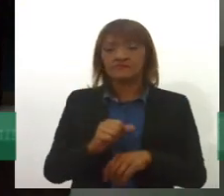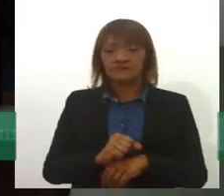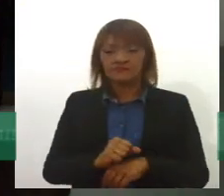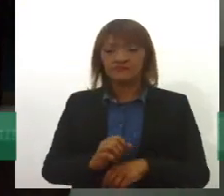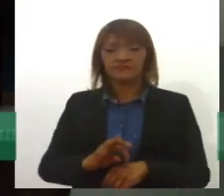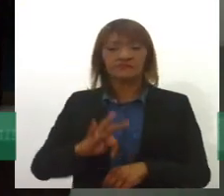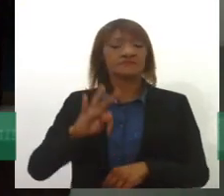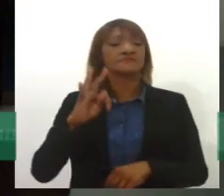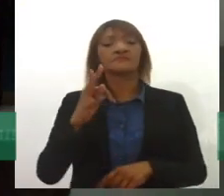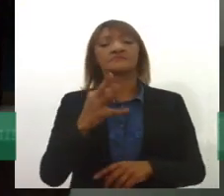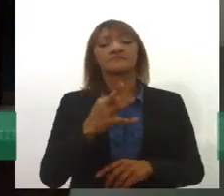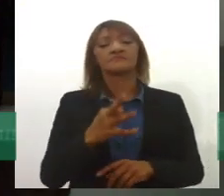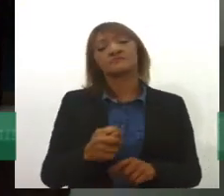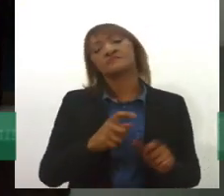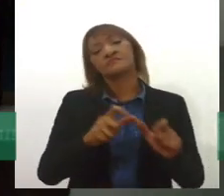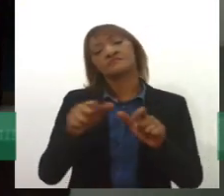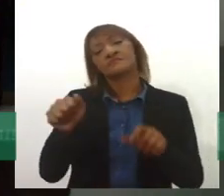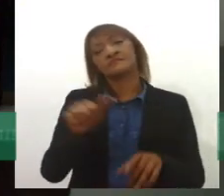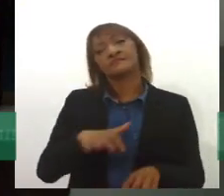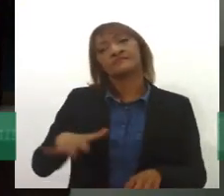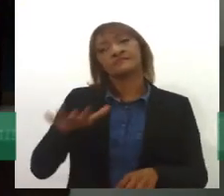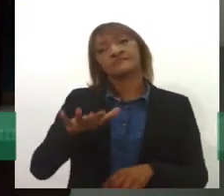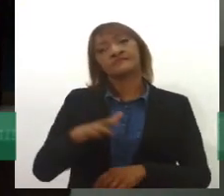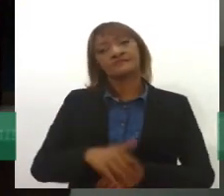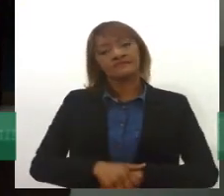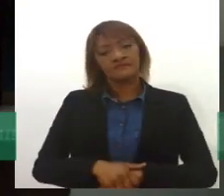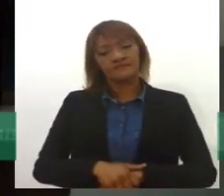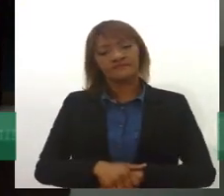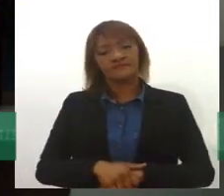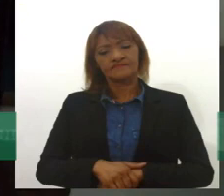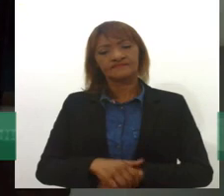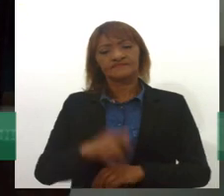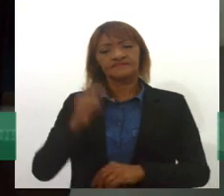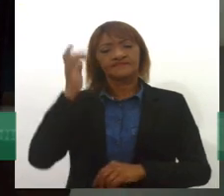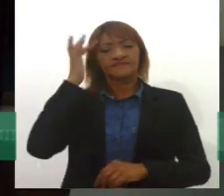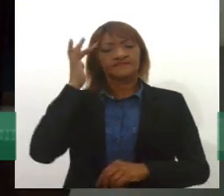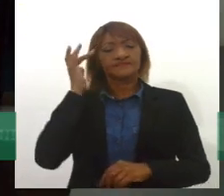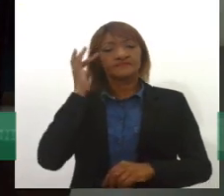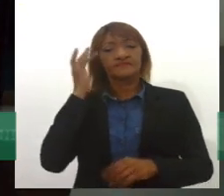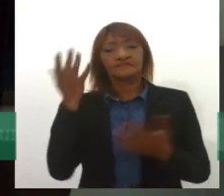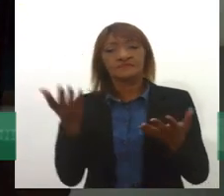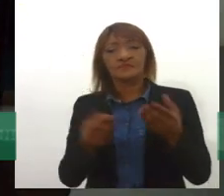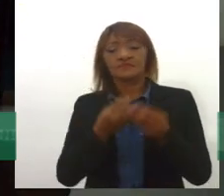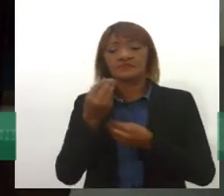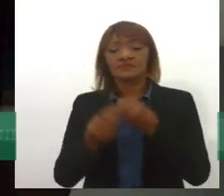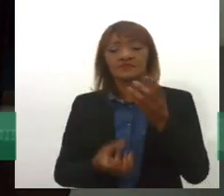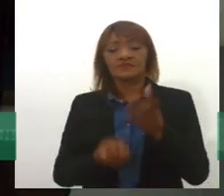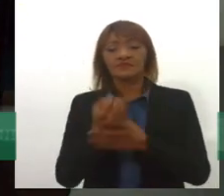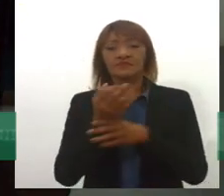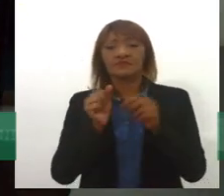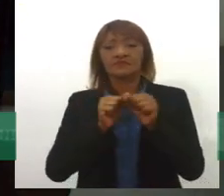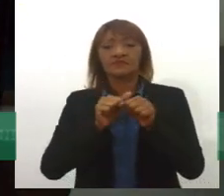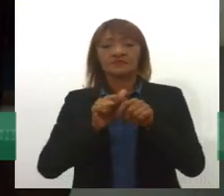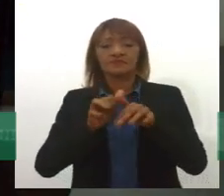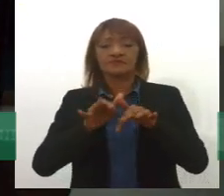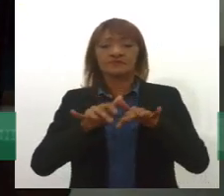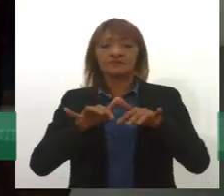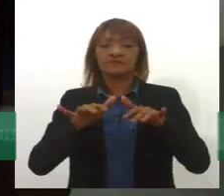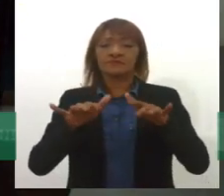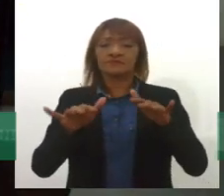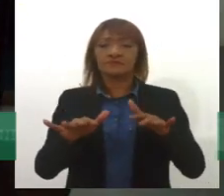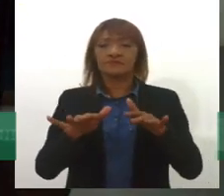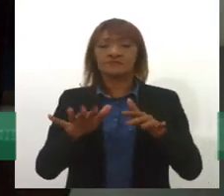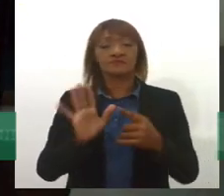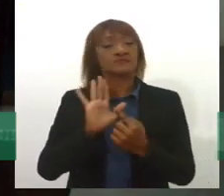precisa ser feito no território. Eu acho que o acontecer da pandemia, o deflagrar da pandemia, deixou isso muito